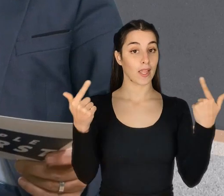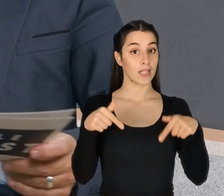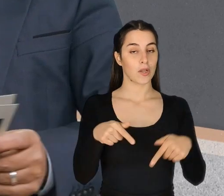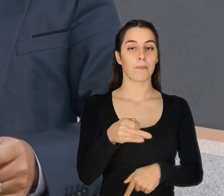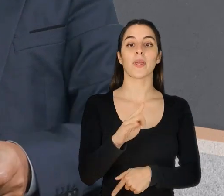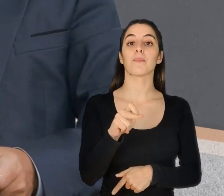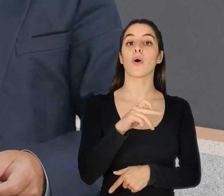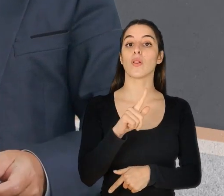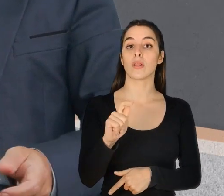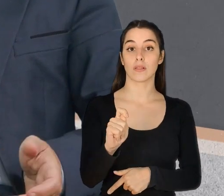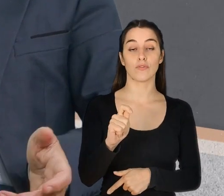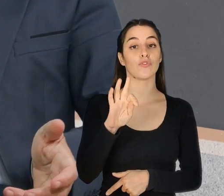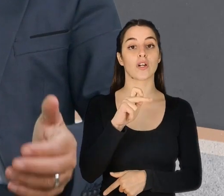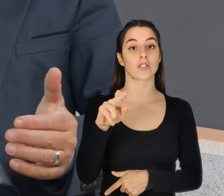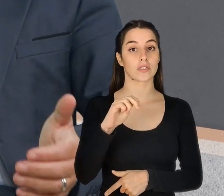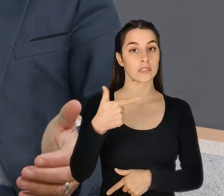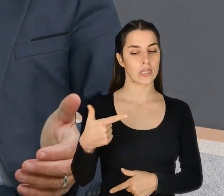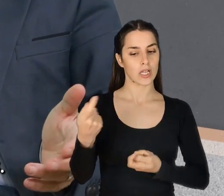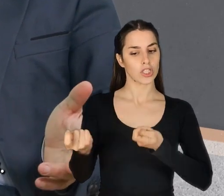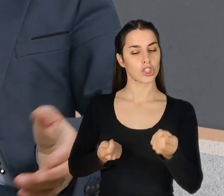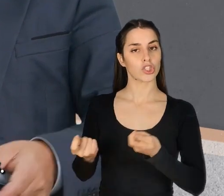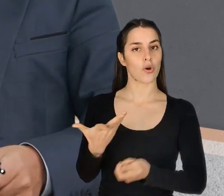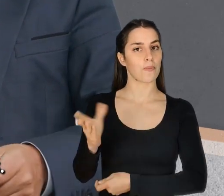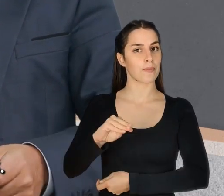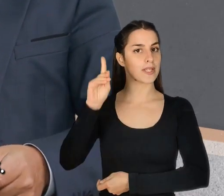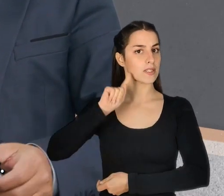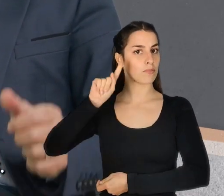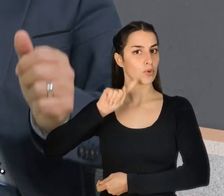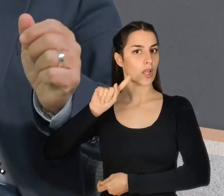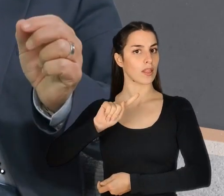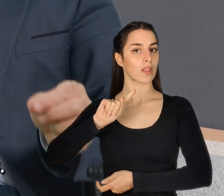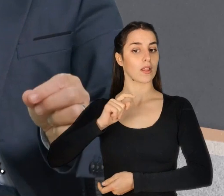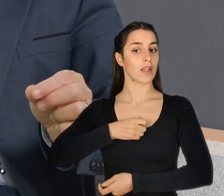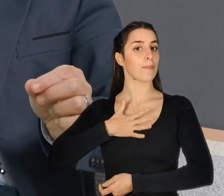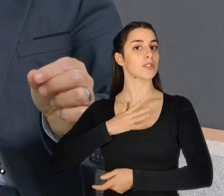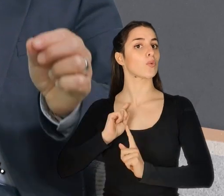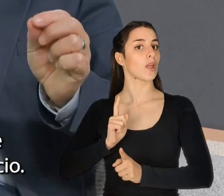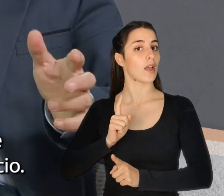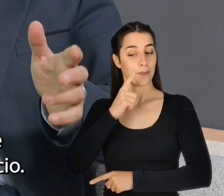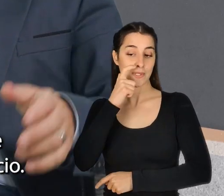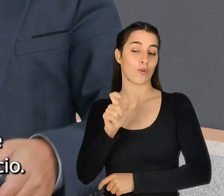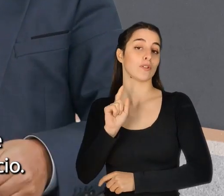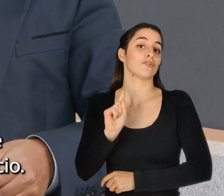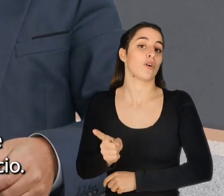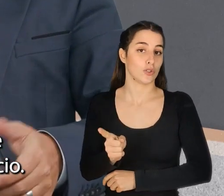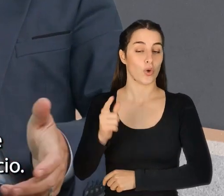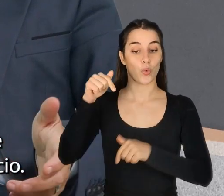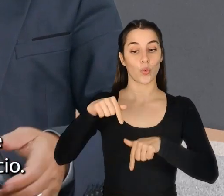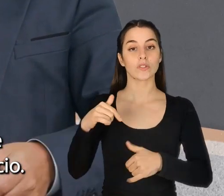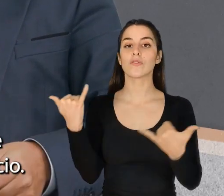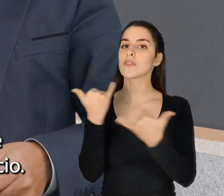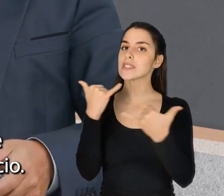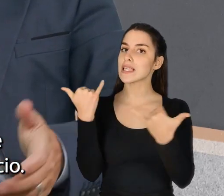Este é o People First, um podcast sobre a gestão do ativo mais importante de qualquer empresa, as suas pessoas. Hoje vamos falar sobre a